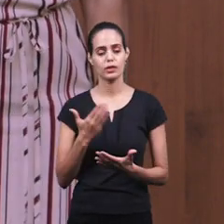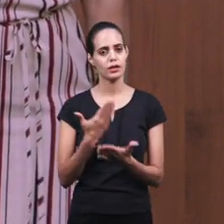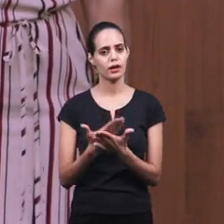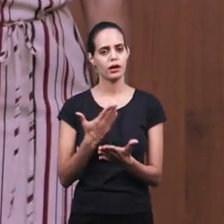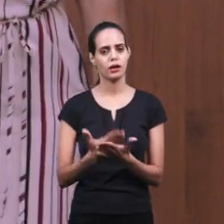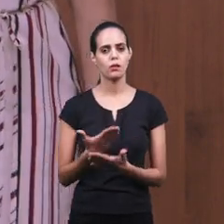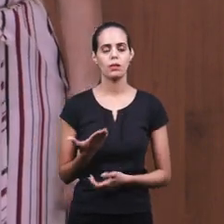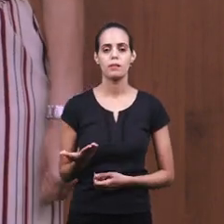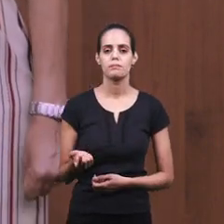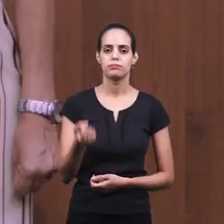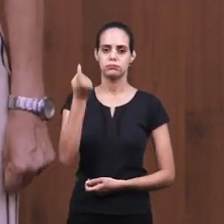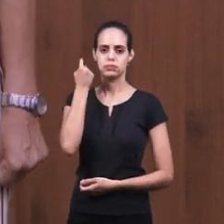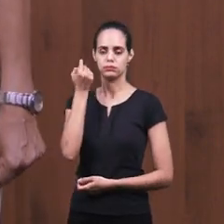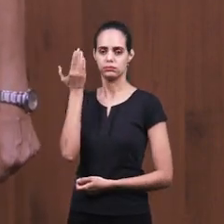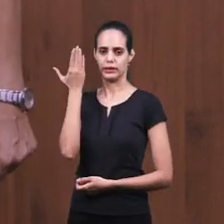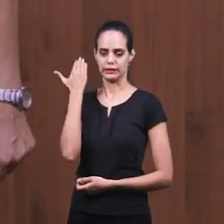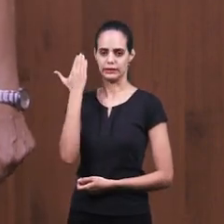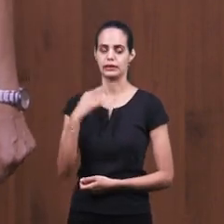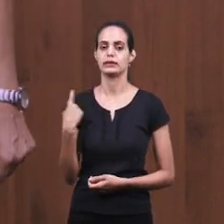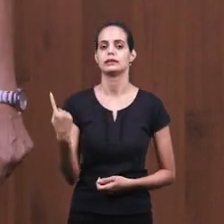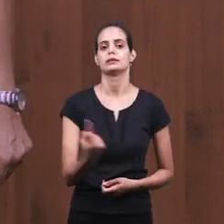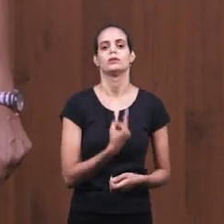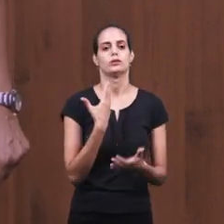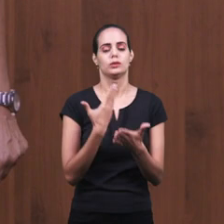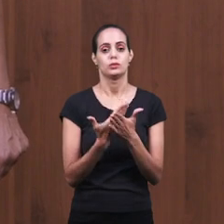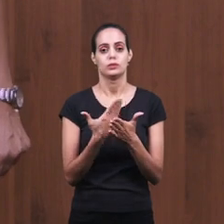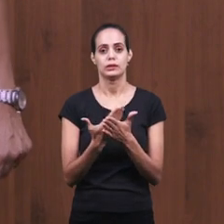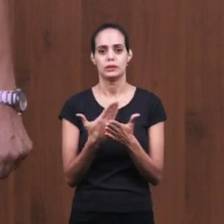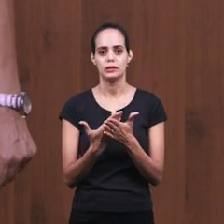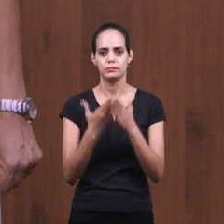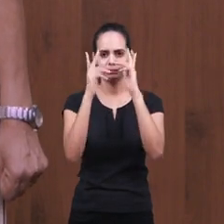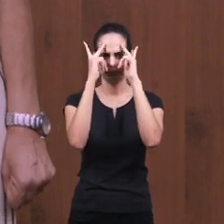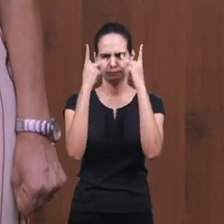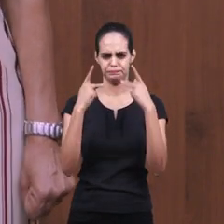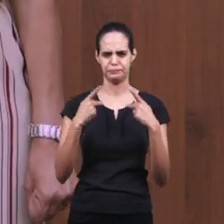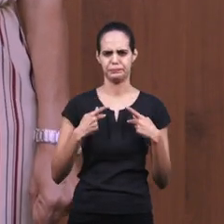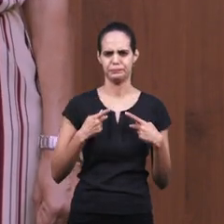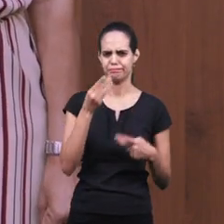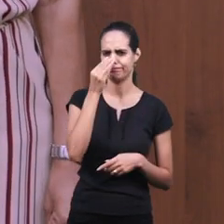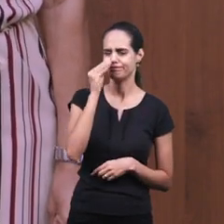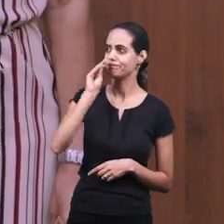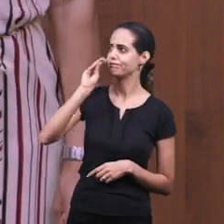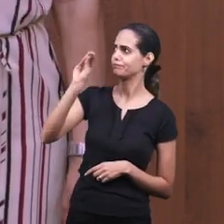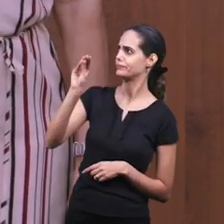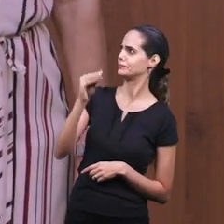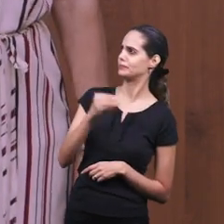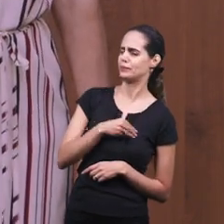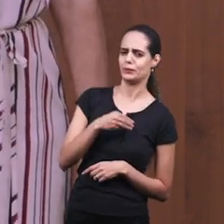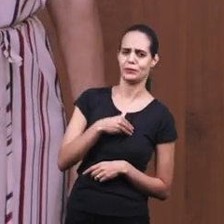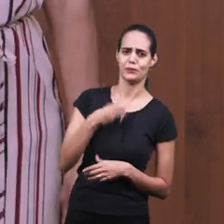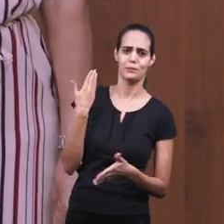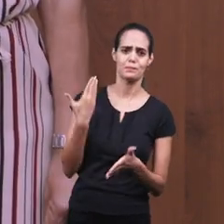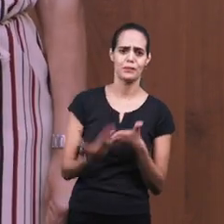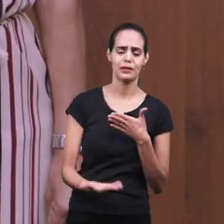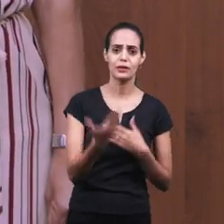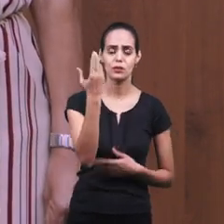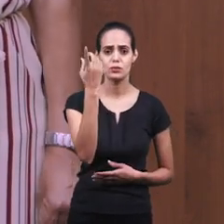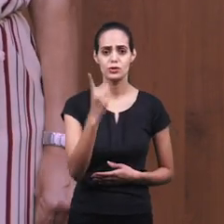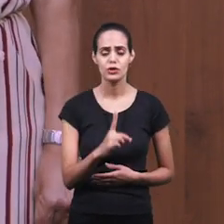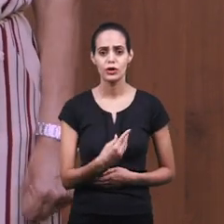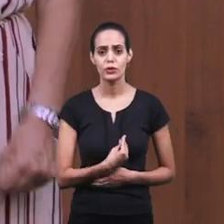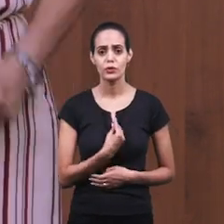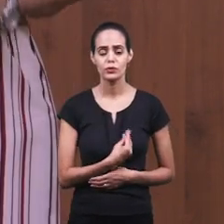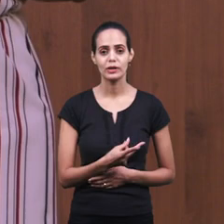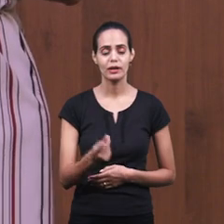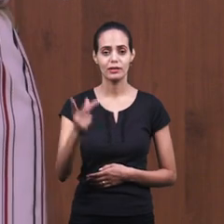passada nós estudamos que o homem desobedeceu e pecou Perdendo o direito à vida